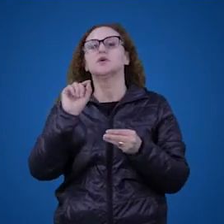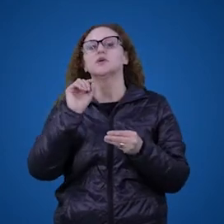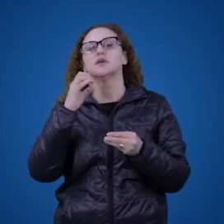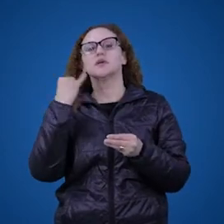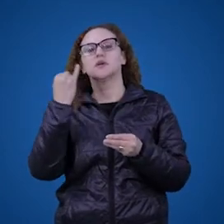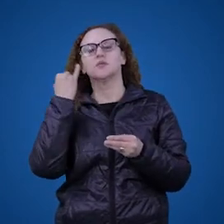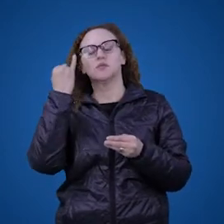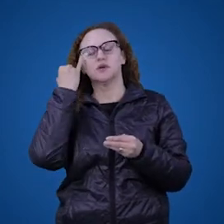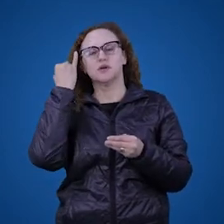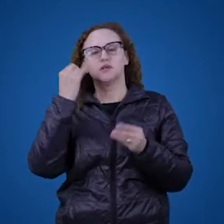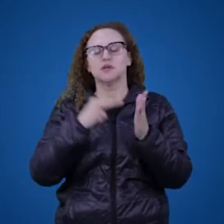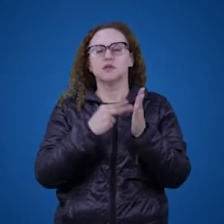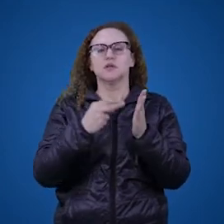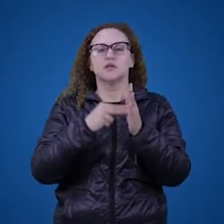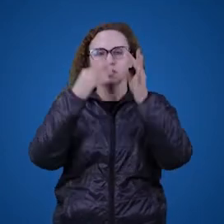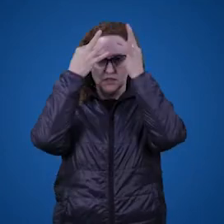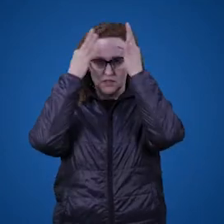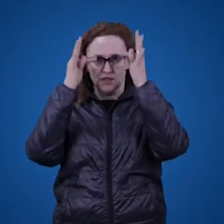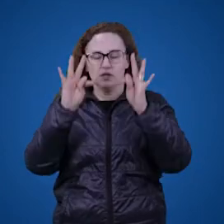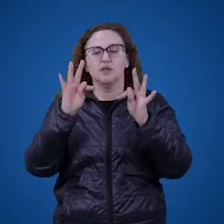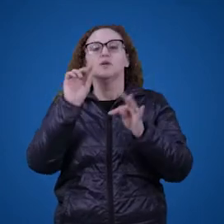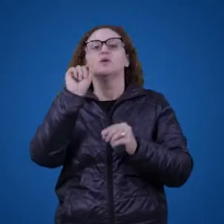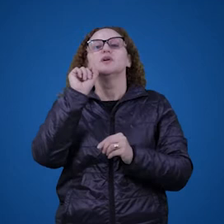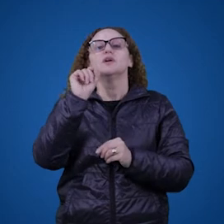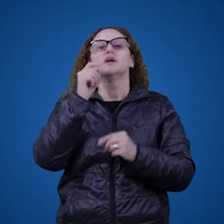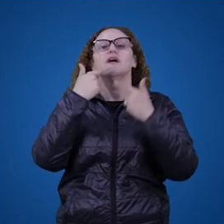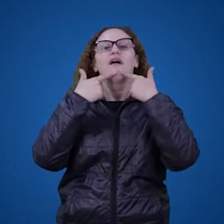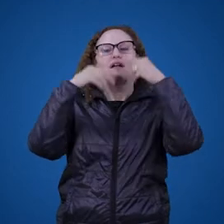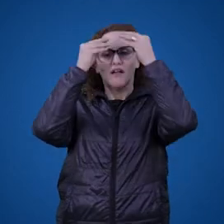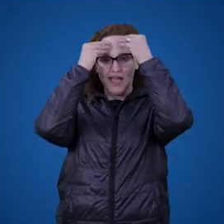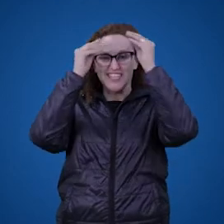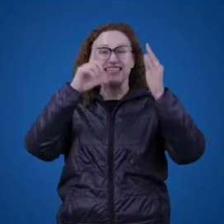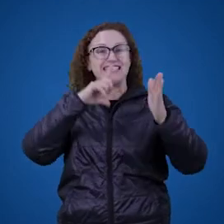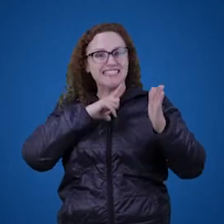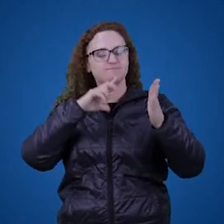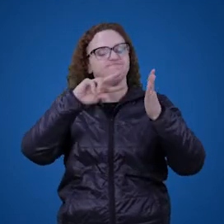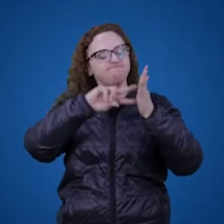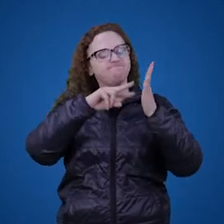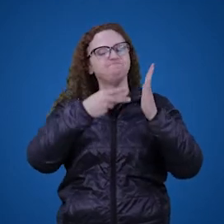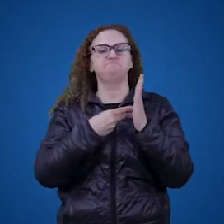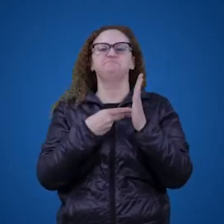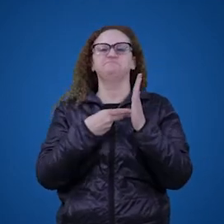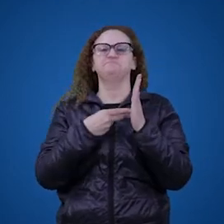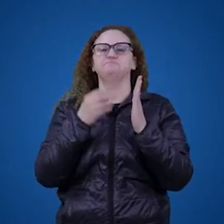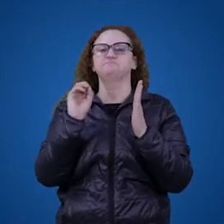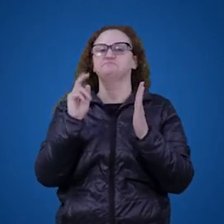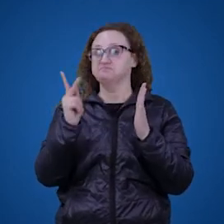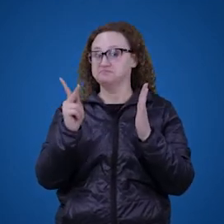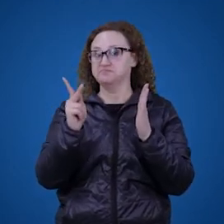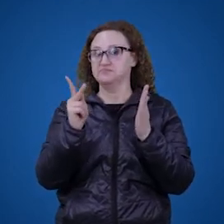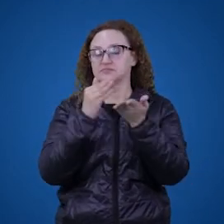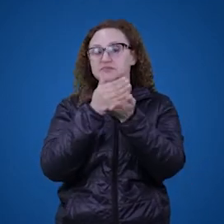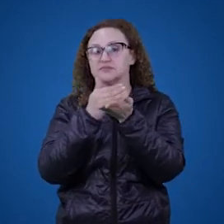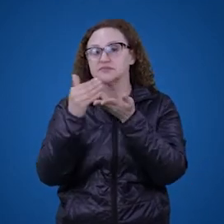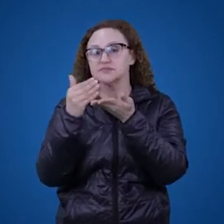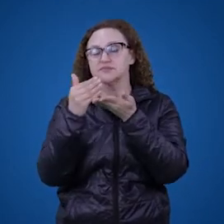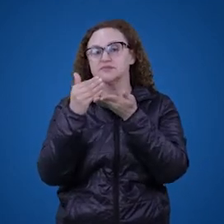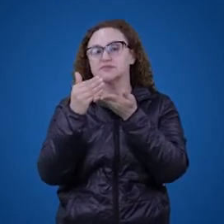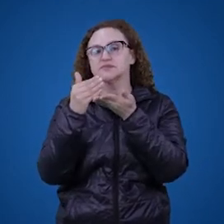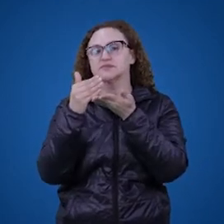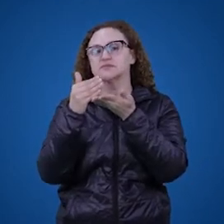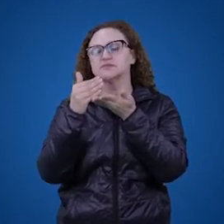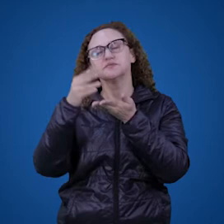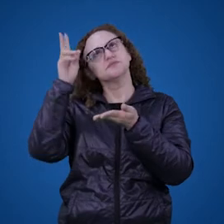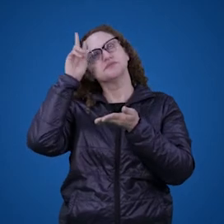o que é necessário, segundo os teóricos, do uso, para que uma linguagem tenha significado. Certo? Então, é isso. Então, começamos com